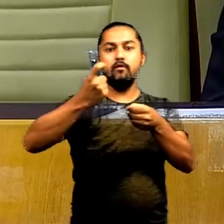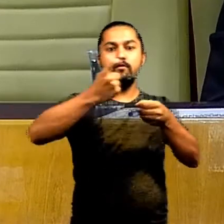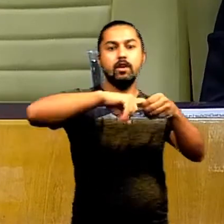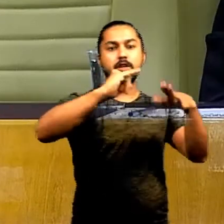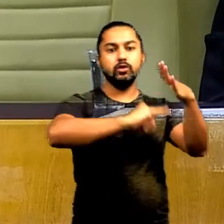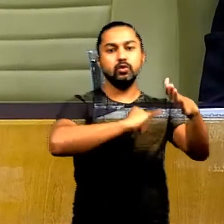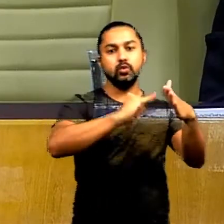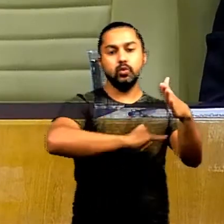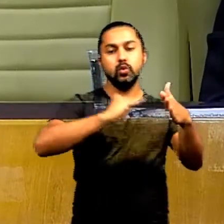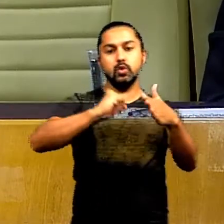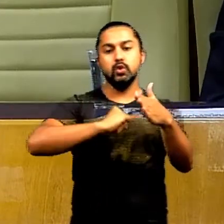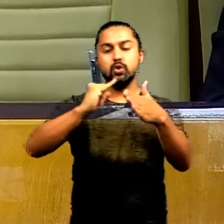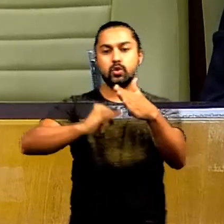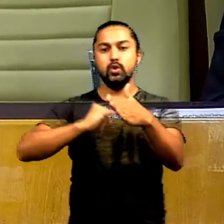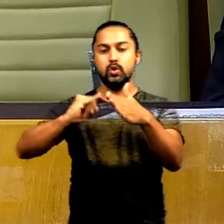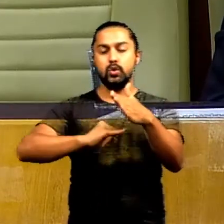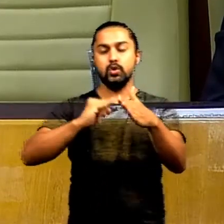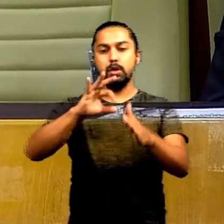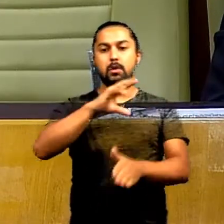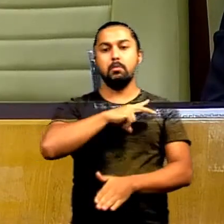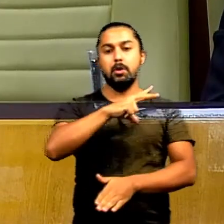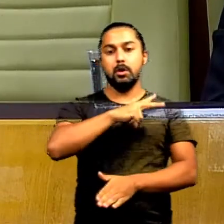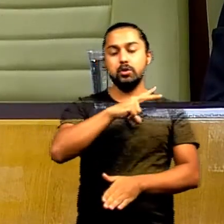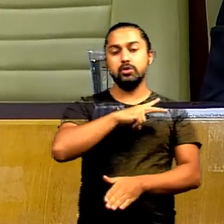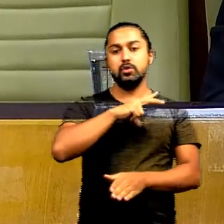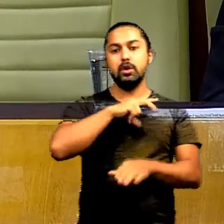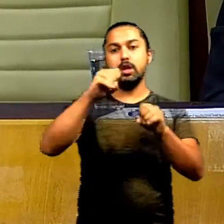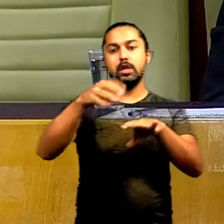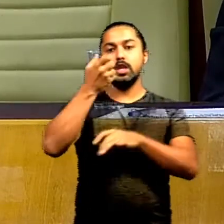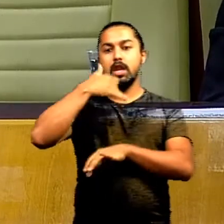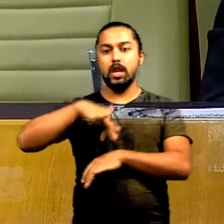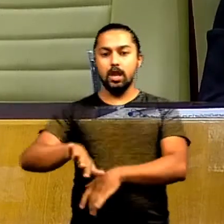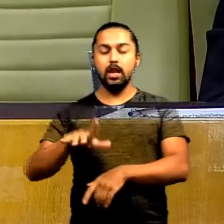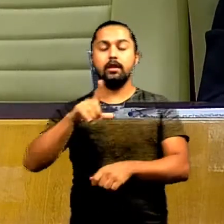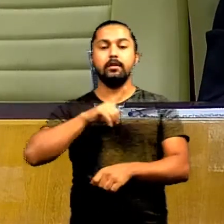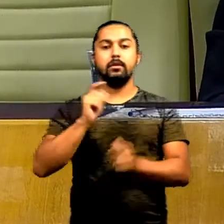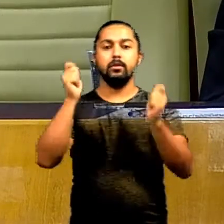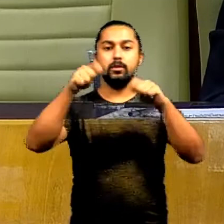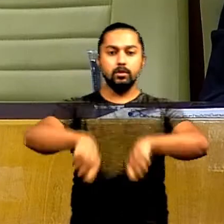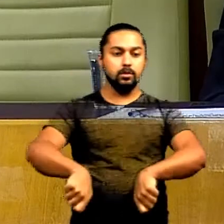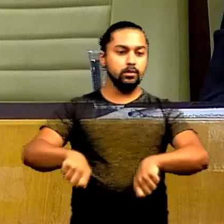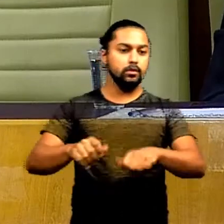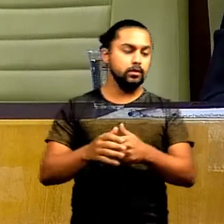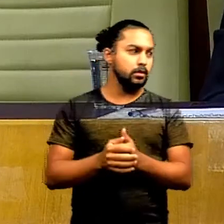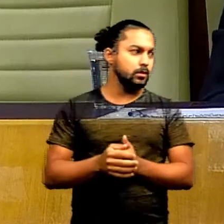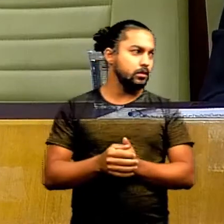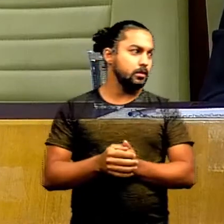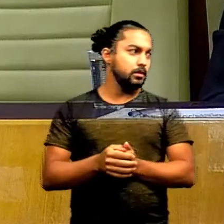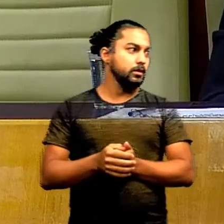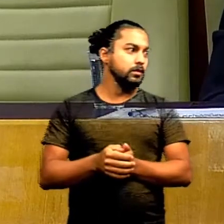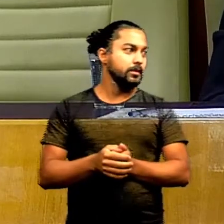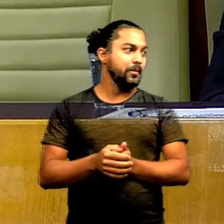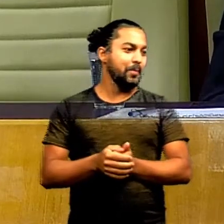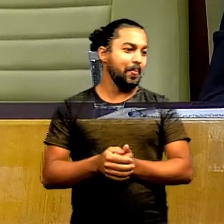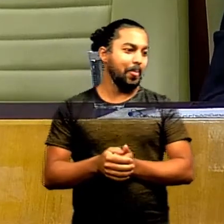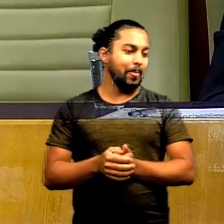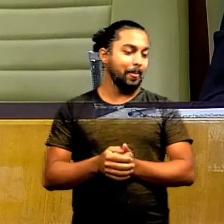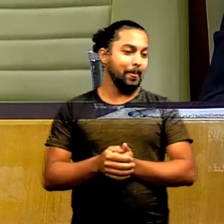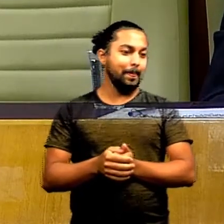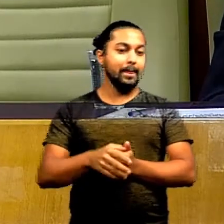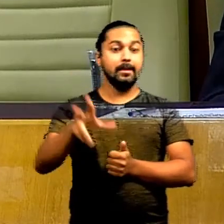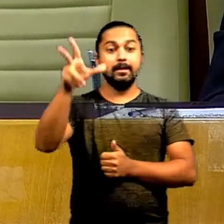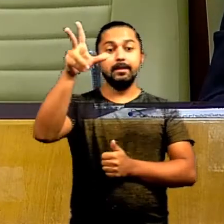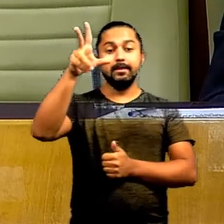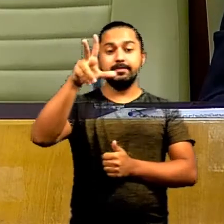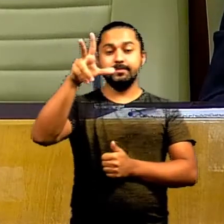filantrópicas, ONG e escolas particulares de educação infantil, objetivando o aumento de oferta de vaga da Bolsa Cresce. Mensagem